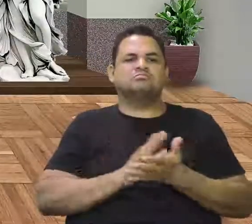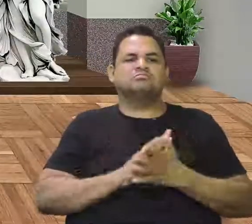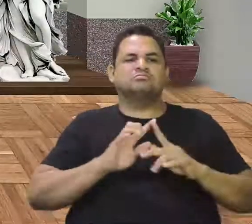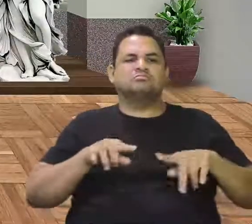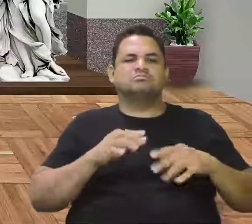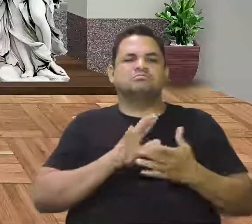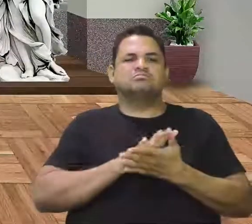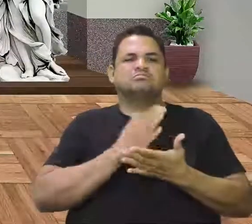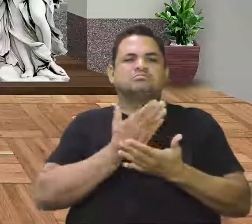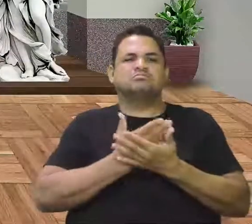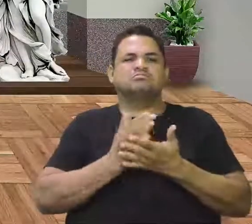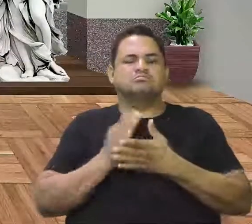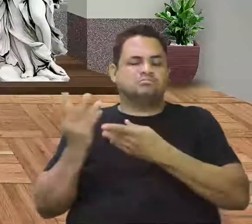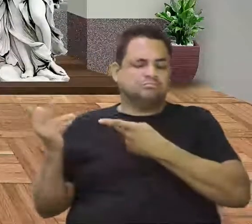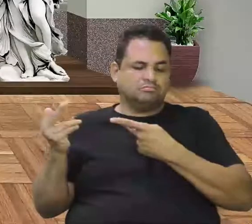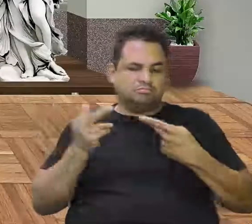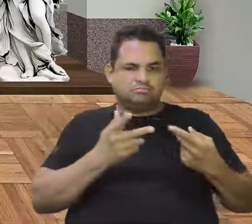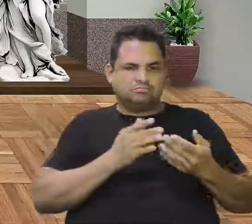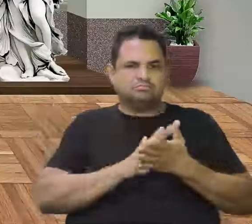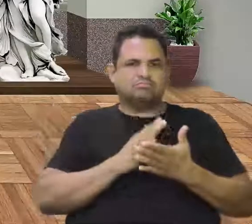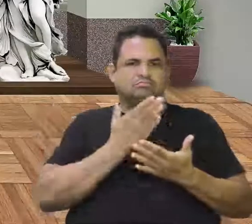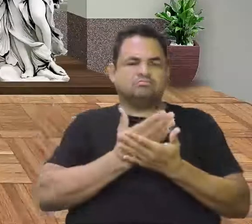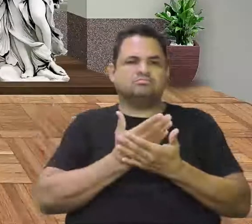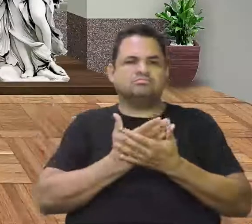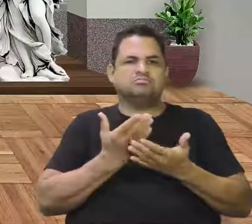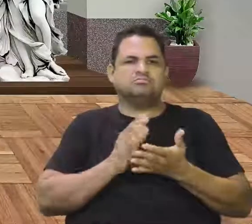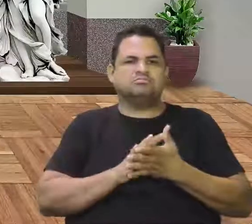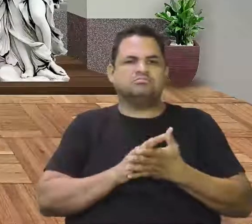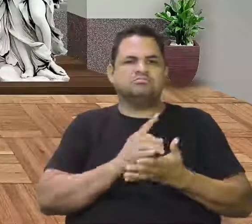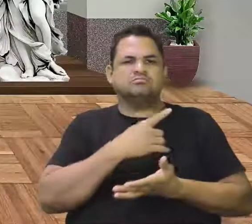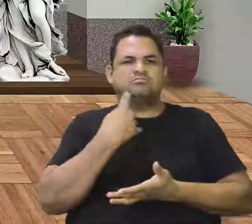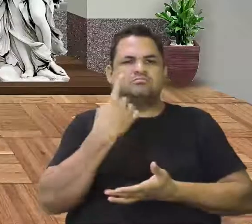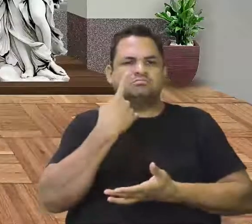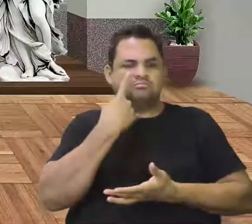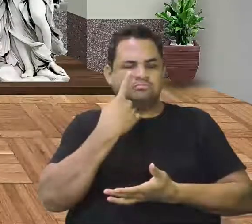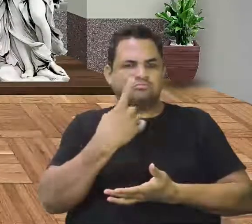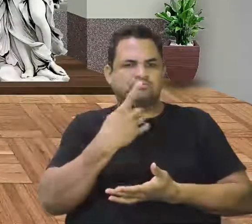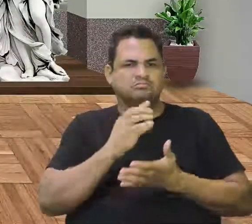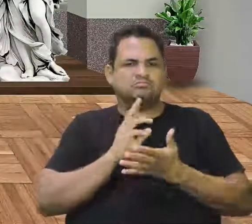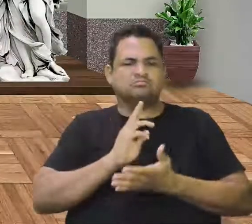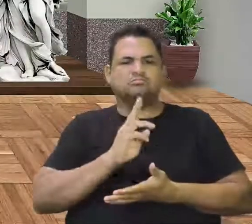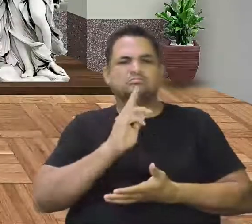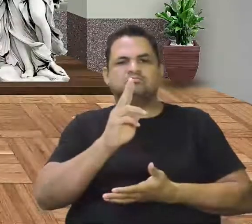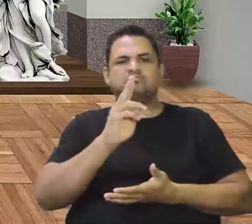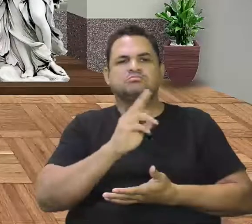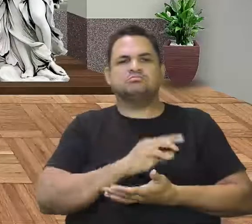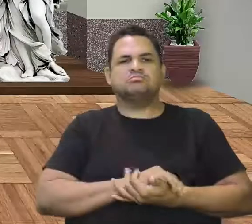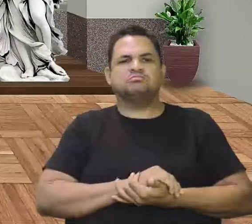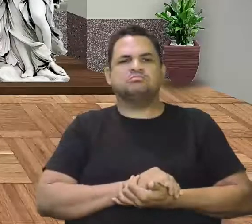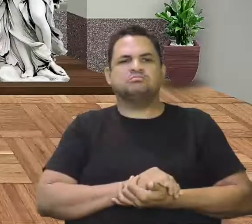aula que vem, eu convido a vocês, na aula que vem, para nós vermos a questão do processo de